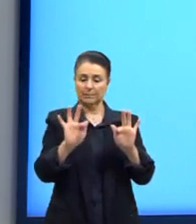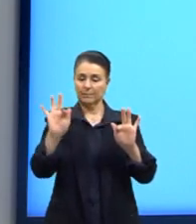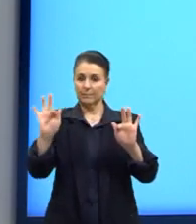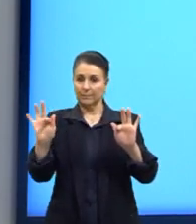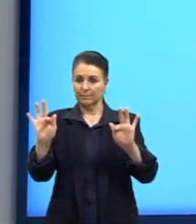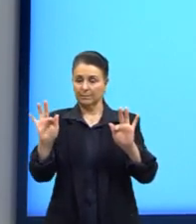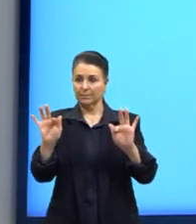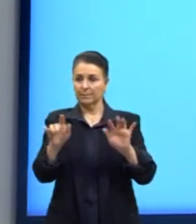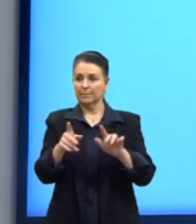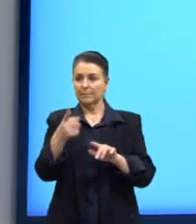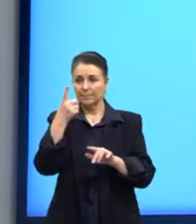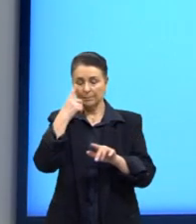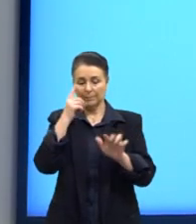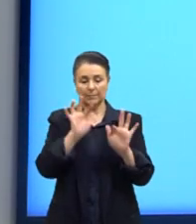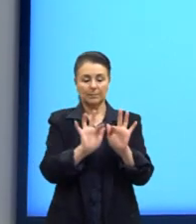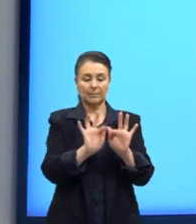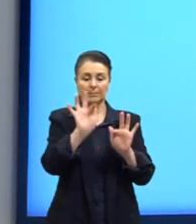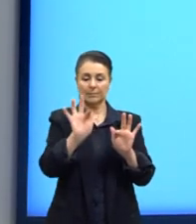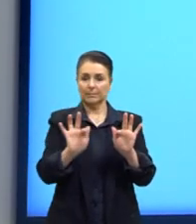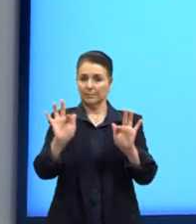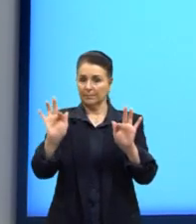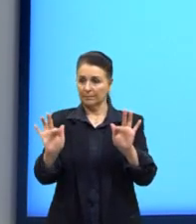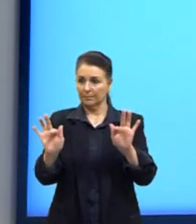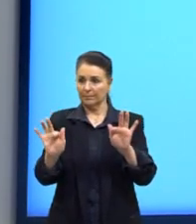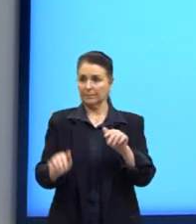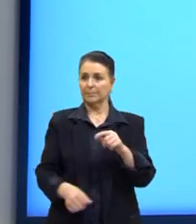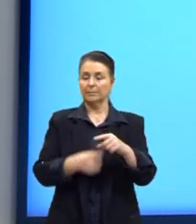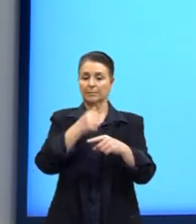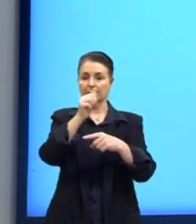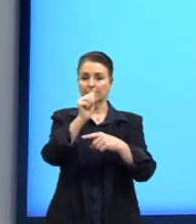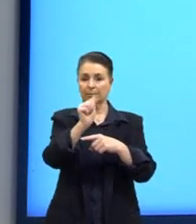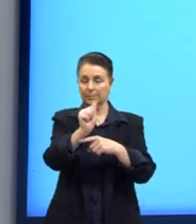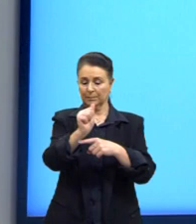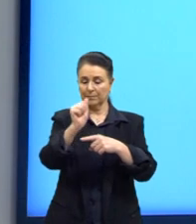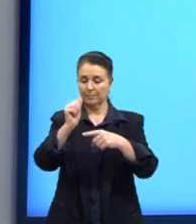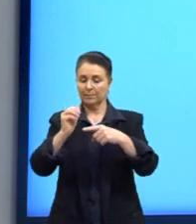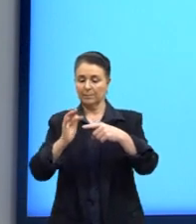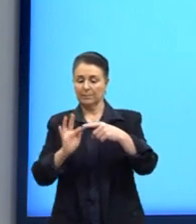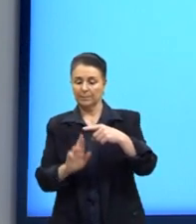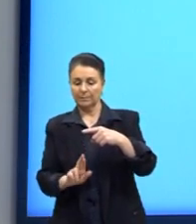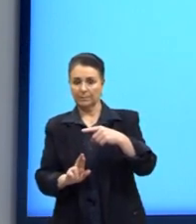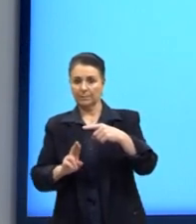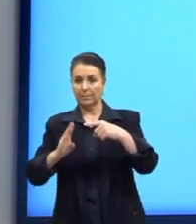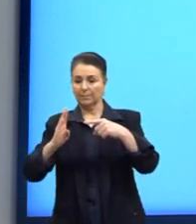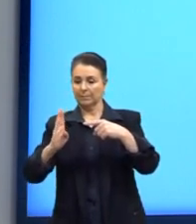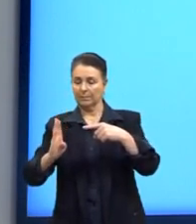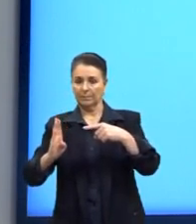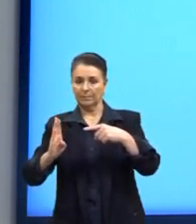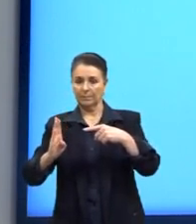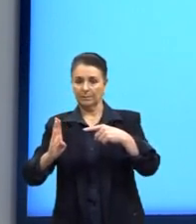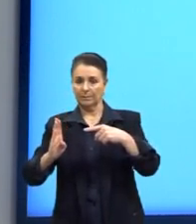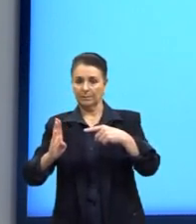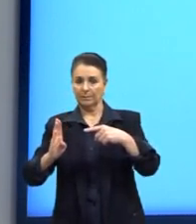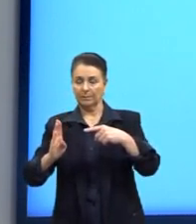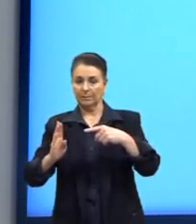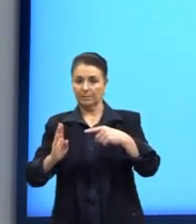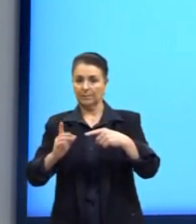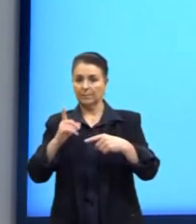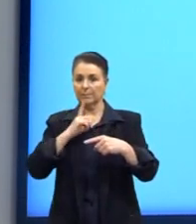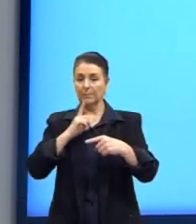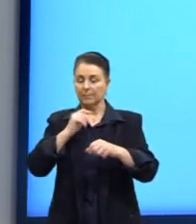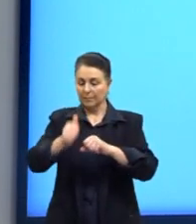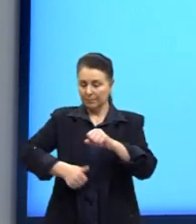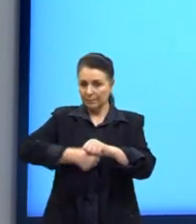Só que a gente viu que a frequência é dada por a sobre r elevado a b. Então, nós podemos